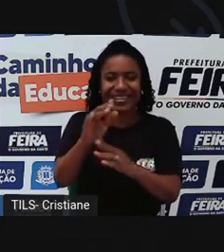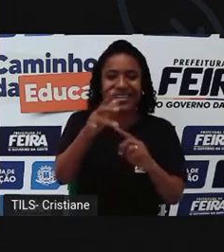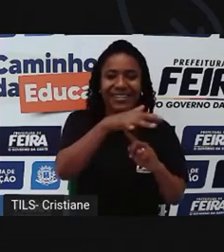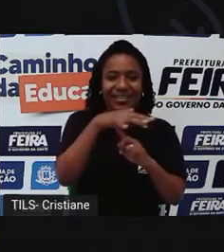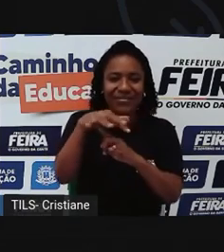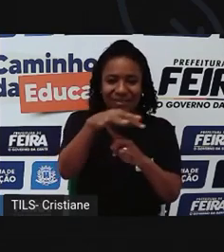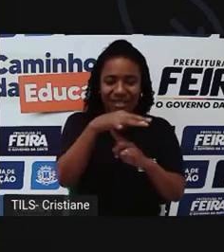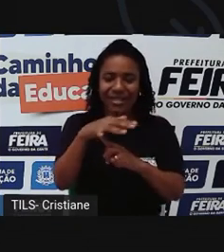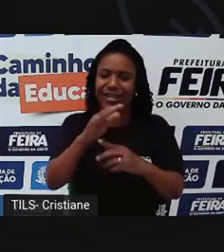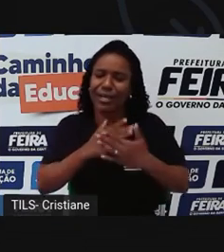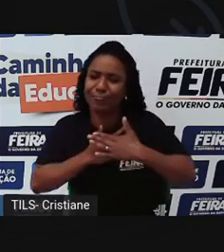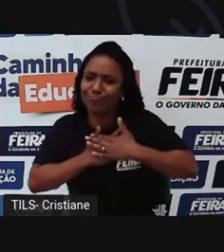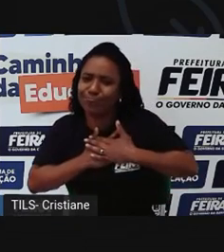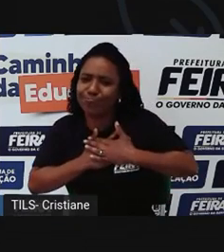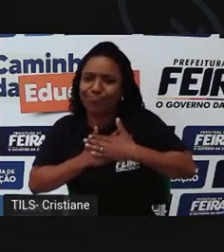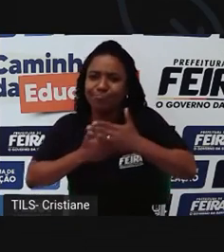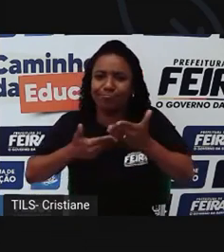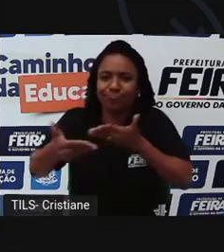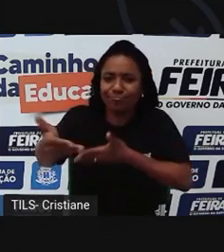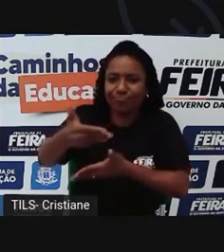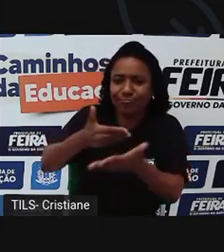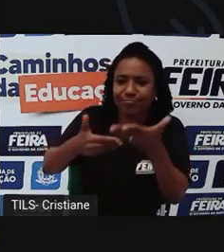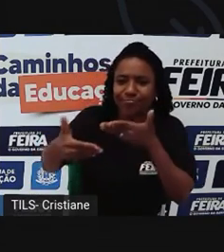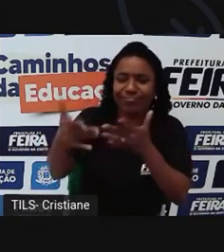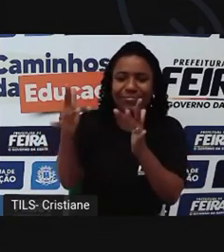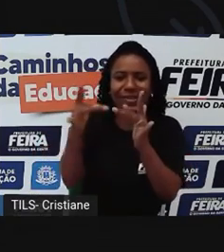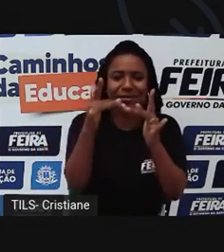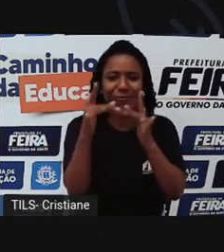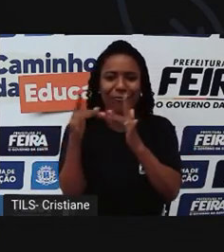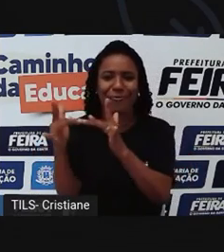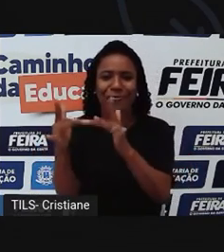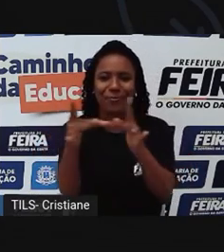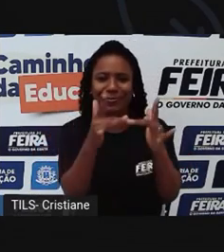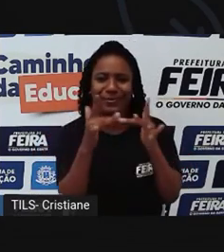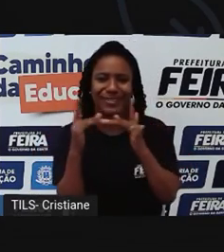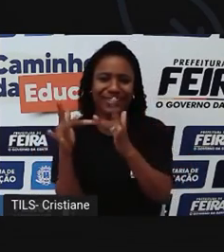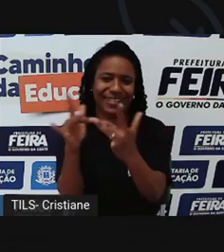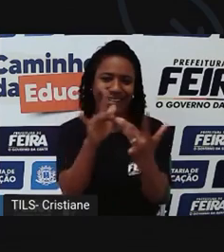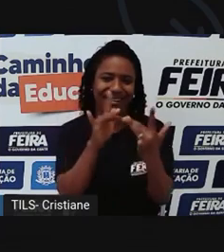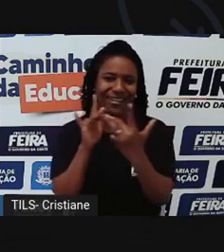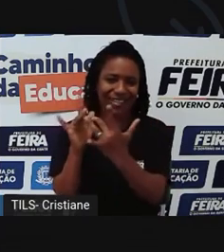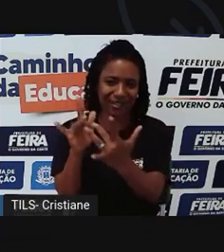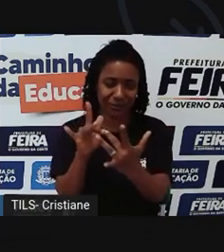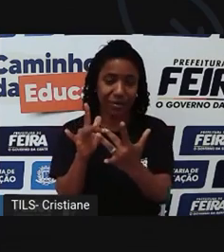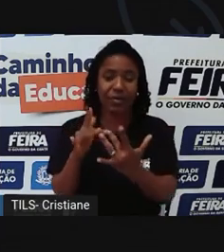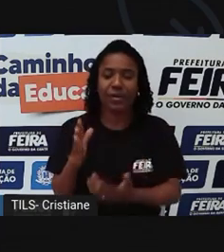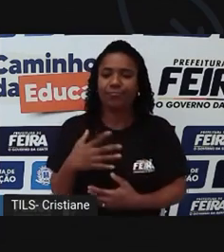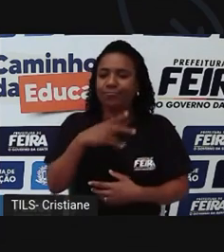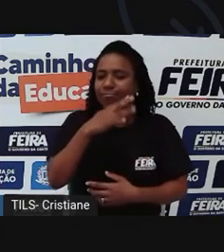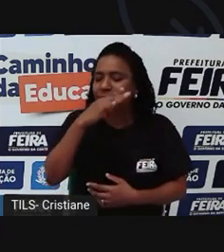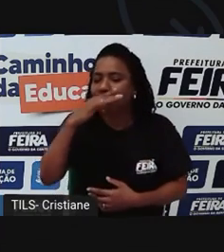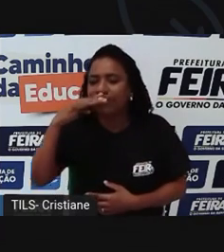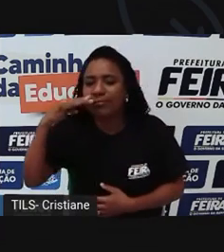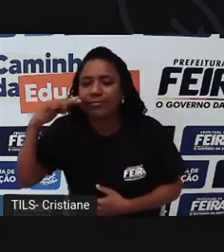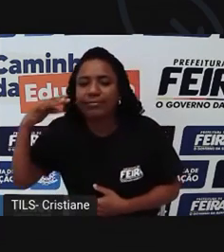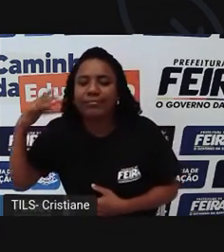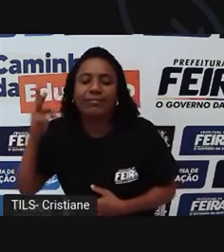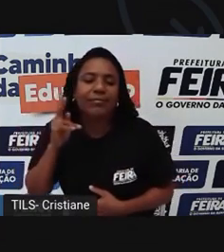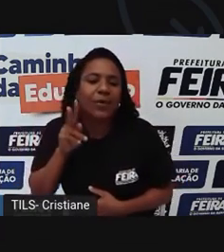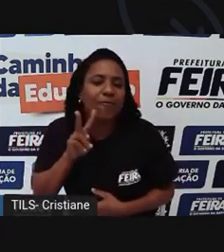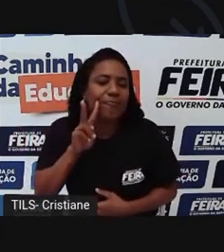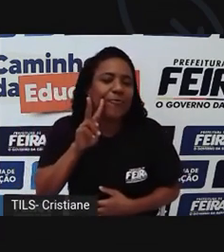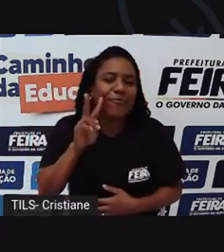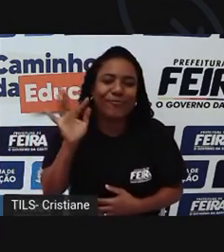afetividade que você tem ali, ao sentir o cheirinho daqueles produtos, de encontrar aquele